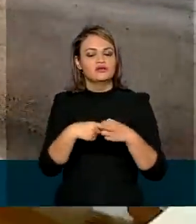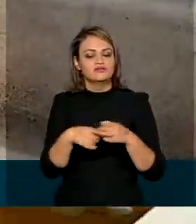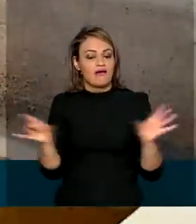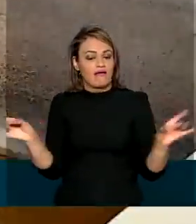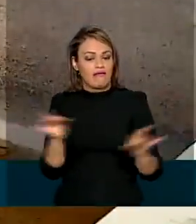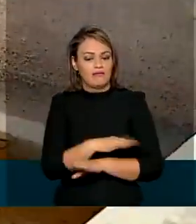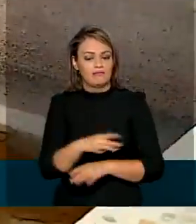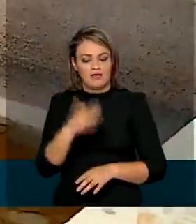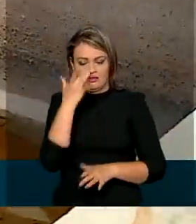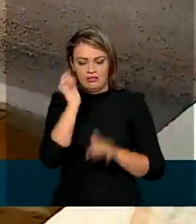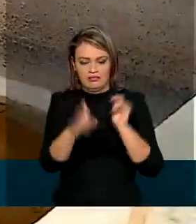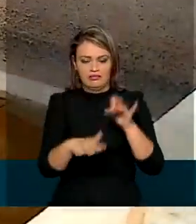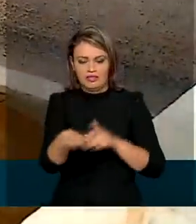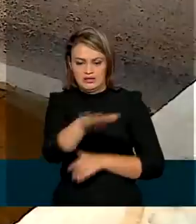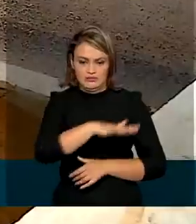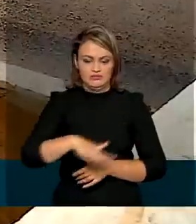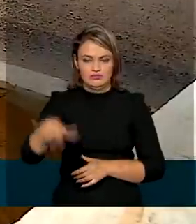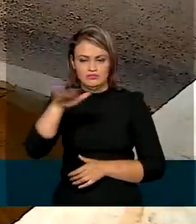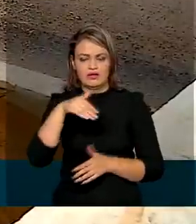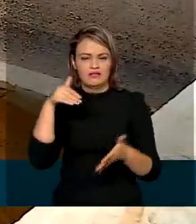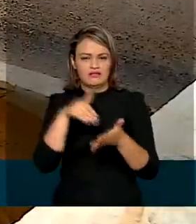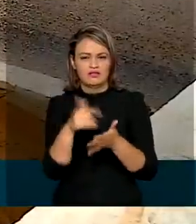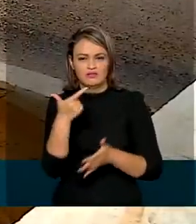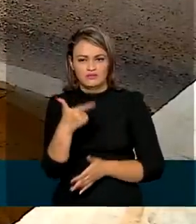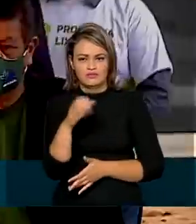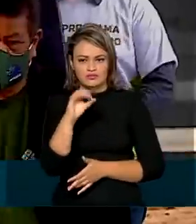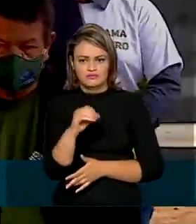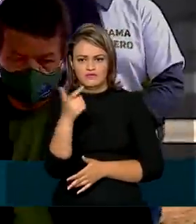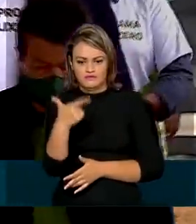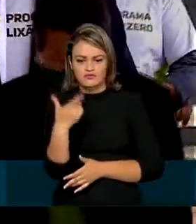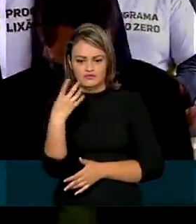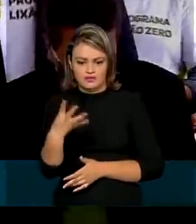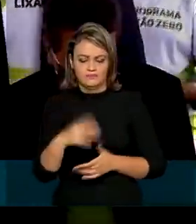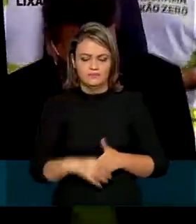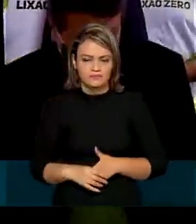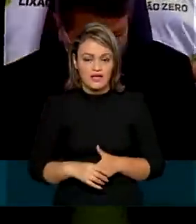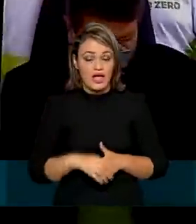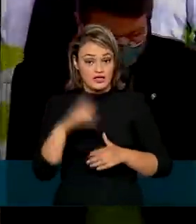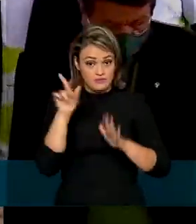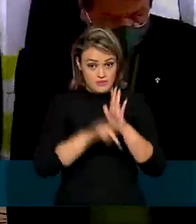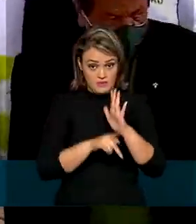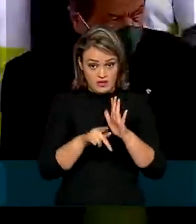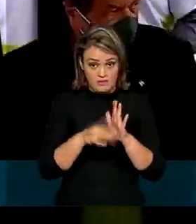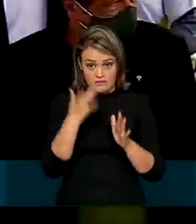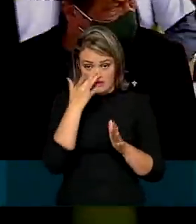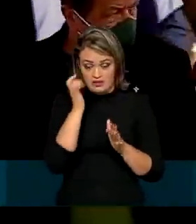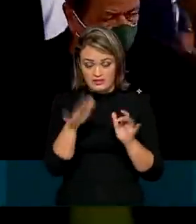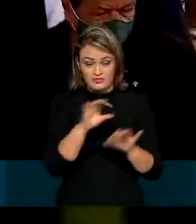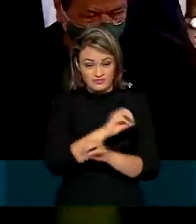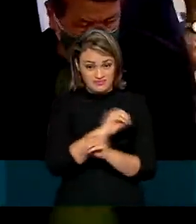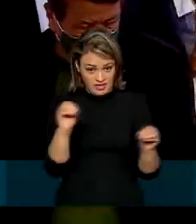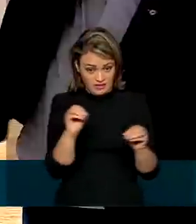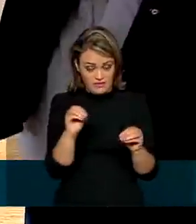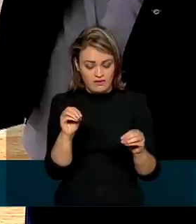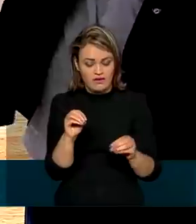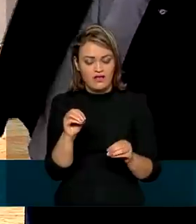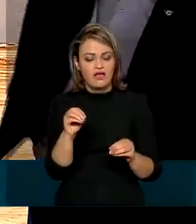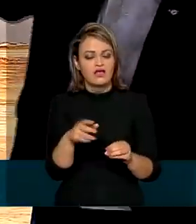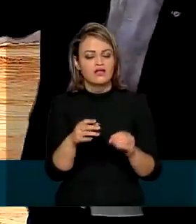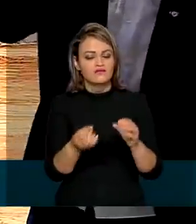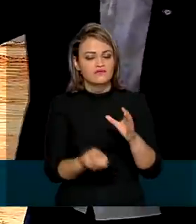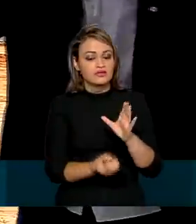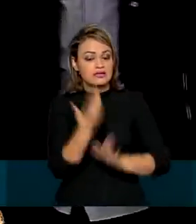acabarem com os lixões a céu aberto até 2024. O programa Lixão Zero do Ministério do Meio Ambiente foi